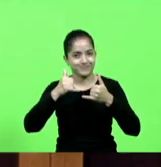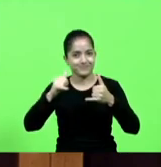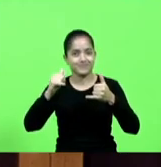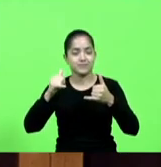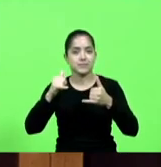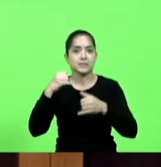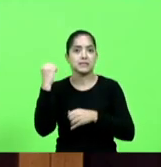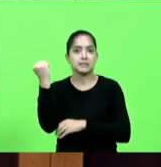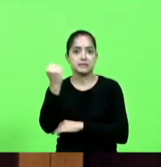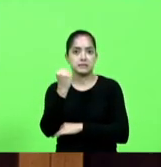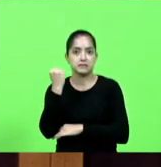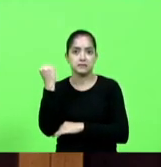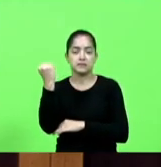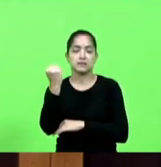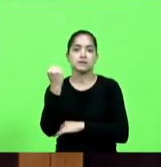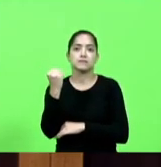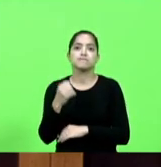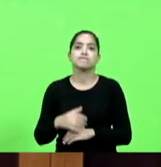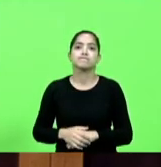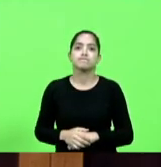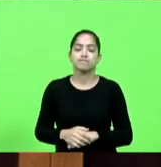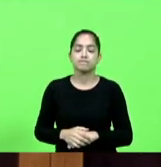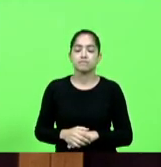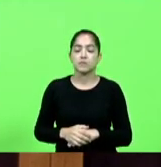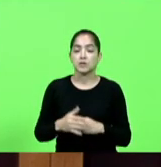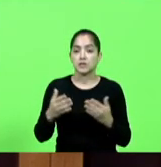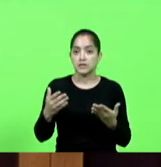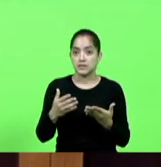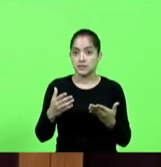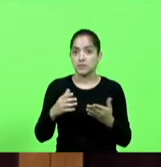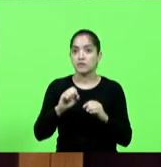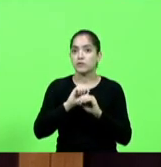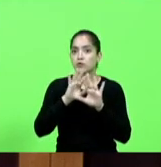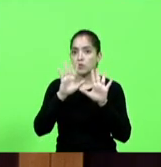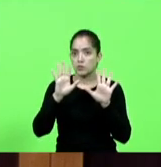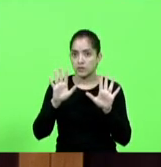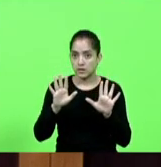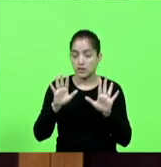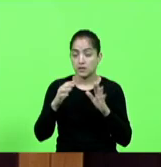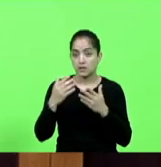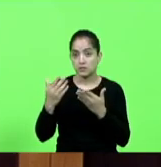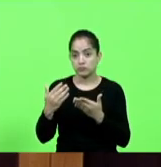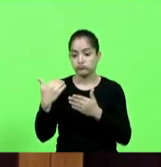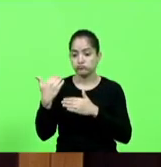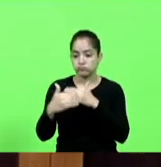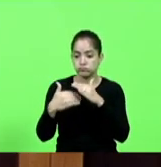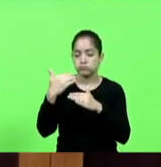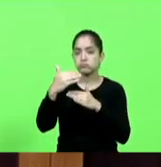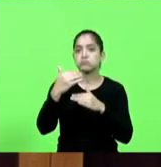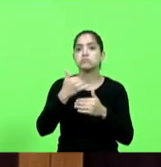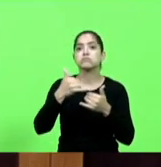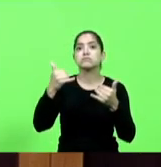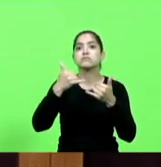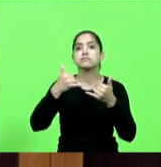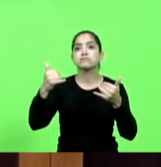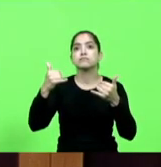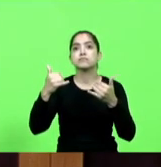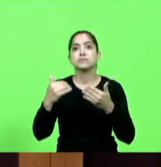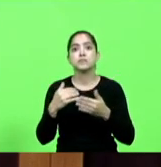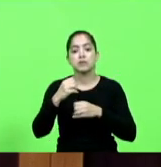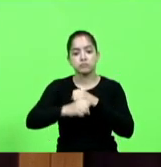atravessa o nosso país também ficou claro que a conta do desenvolvimento energético vai acabar em